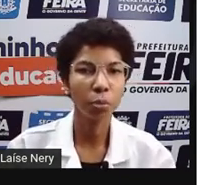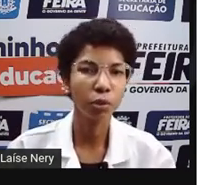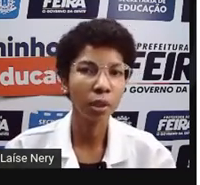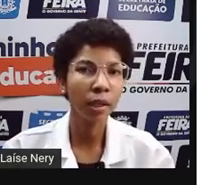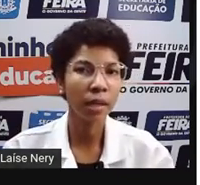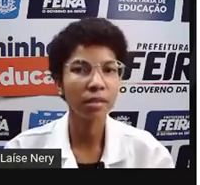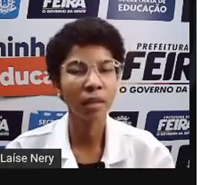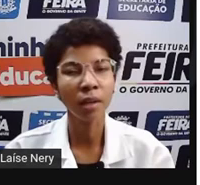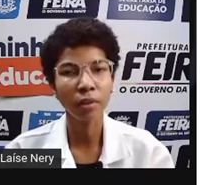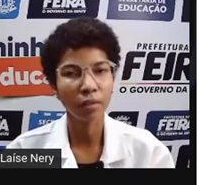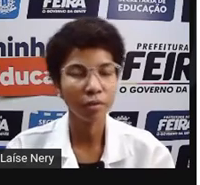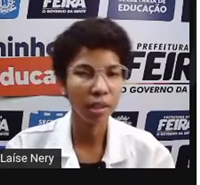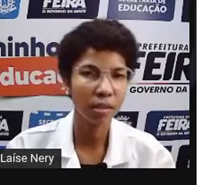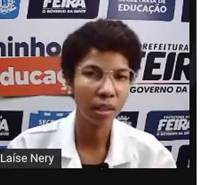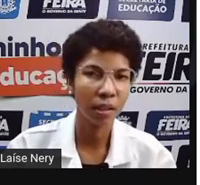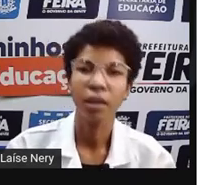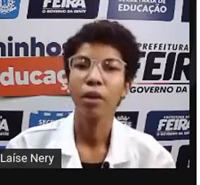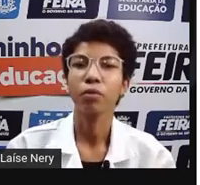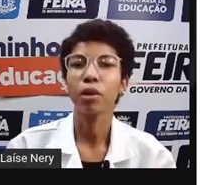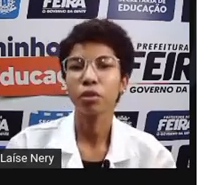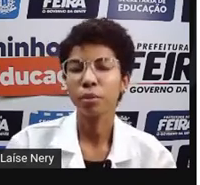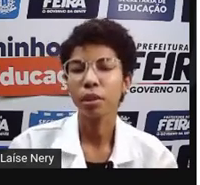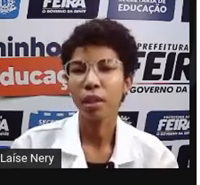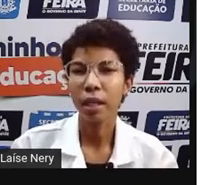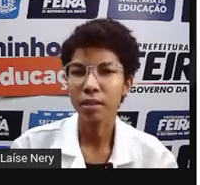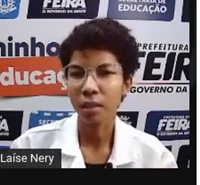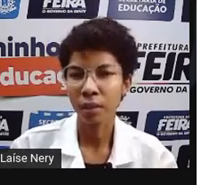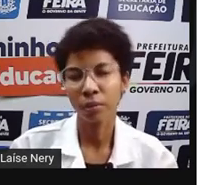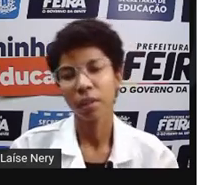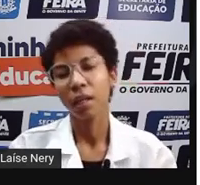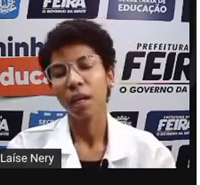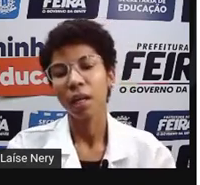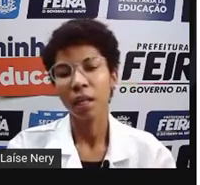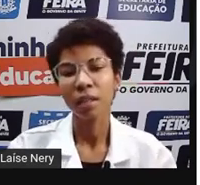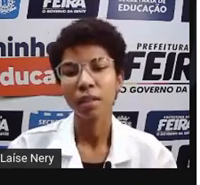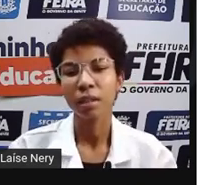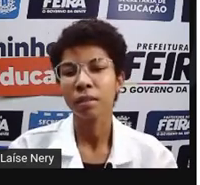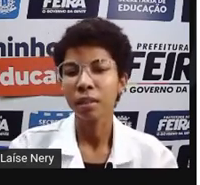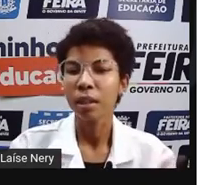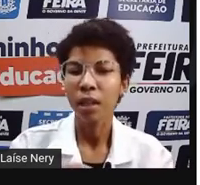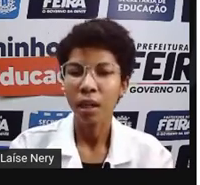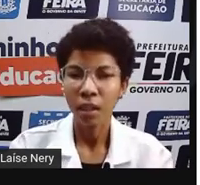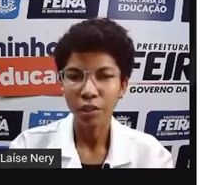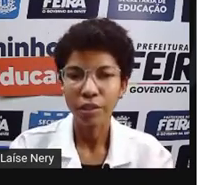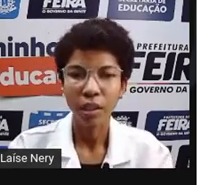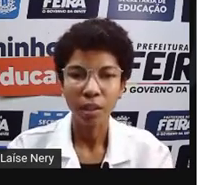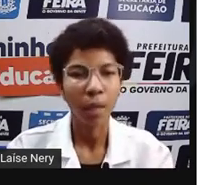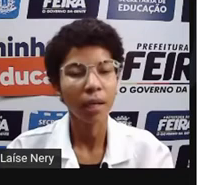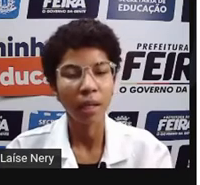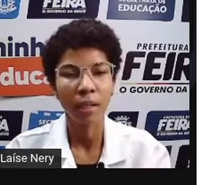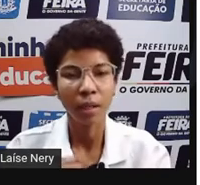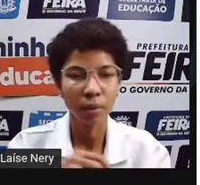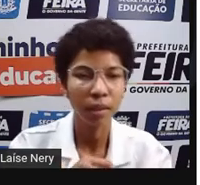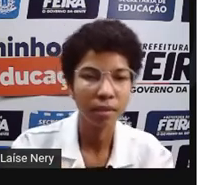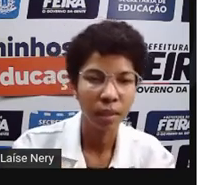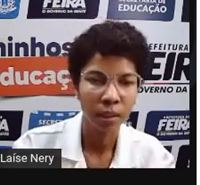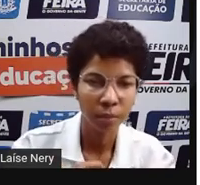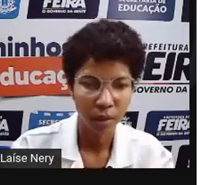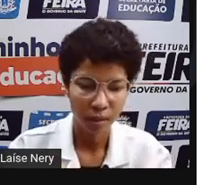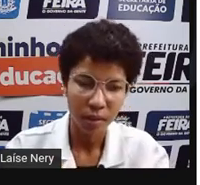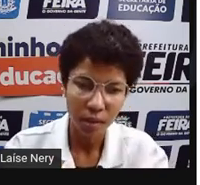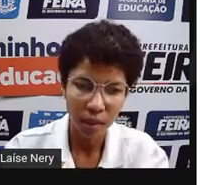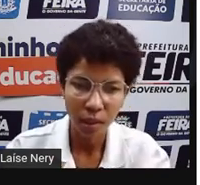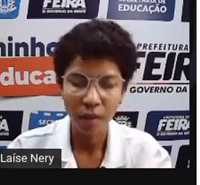é o tipo de ligação que vai fazer, qual é o tipo de ligação elétrica, e aí a gente tem que marcar quantas